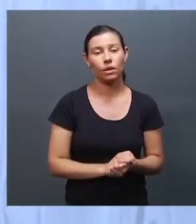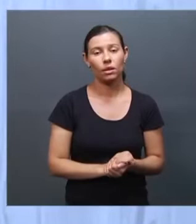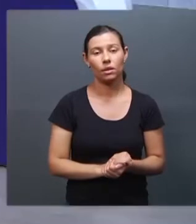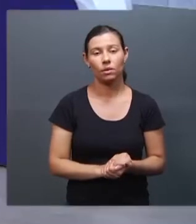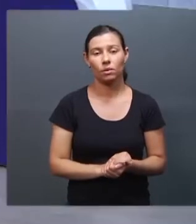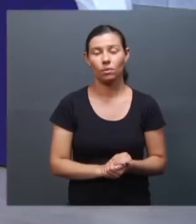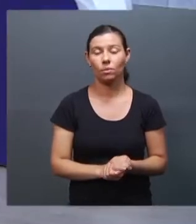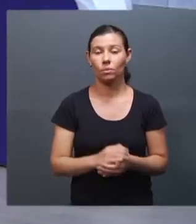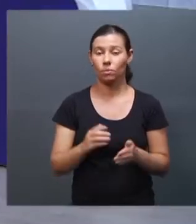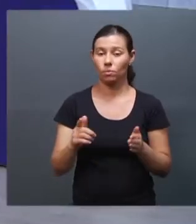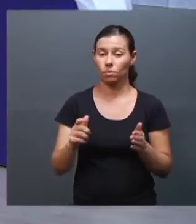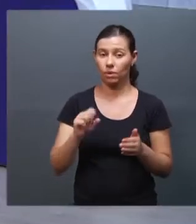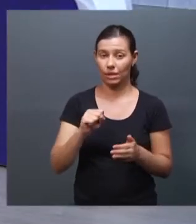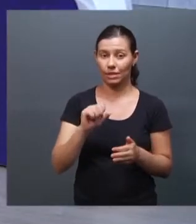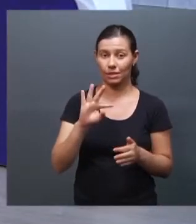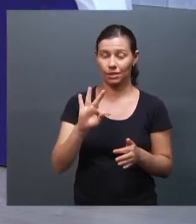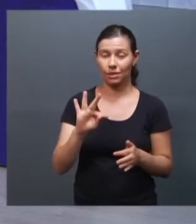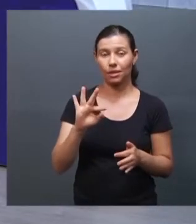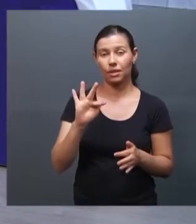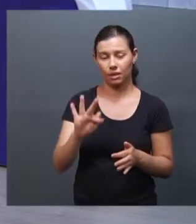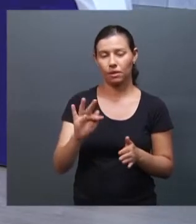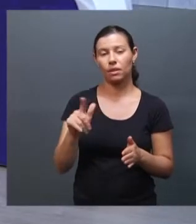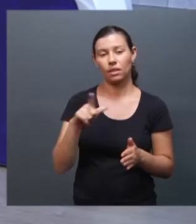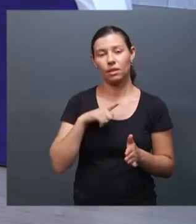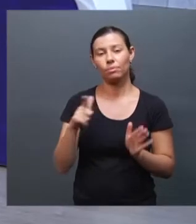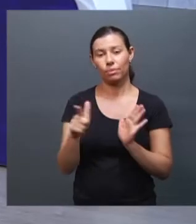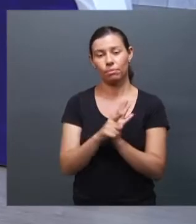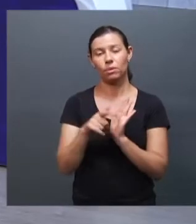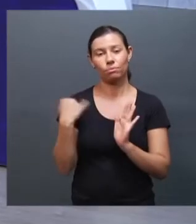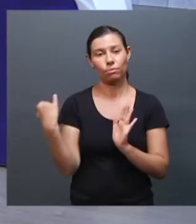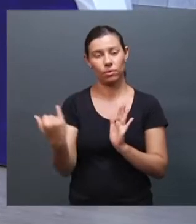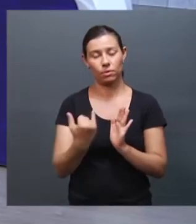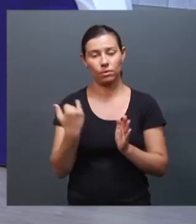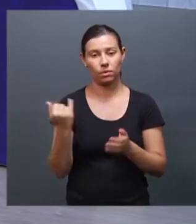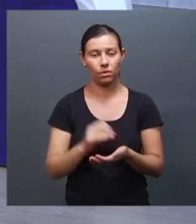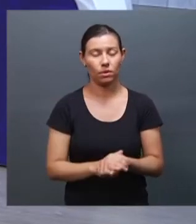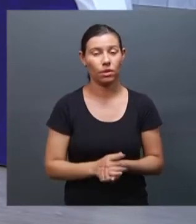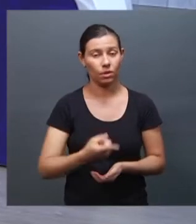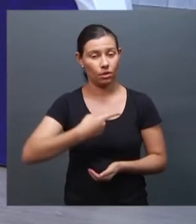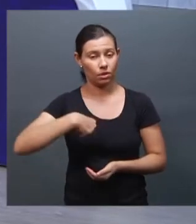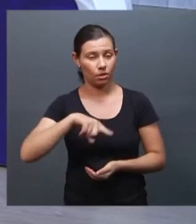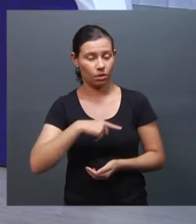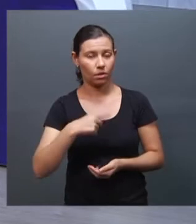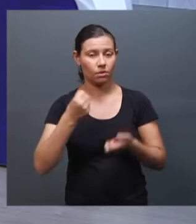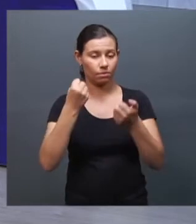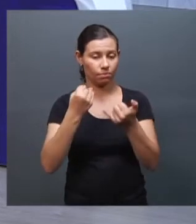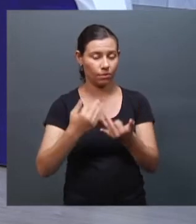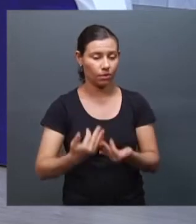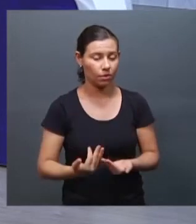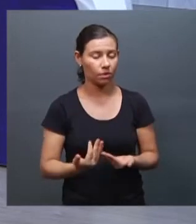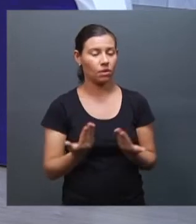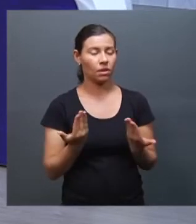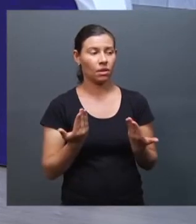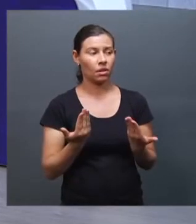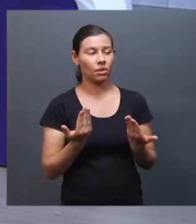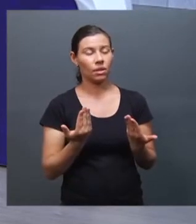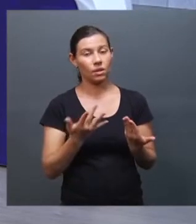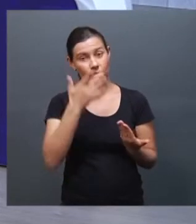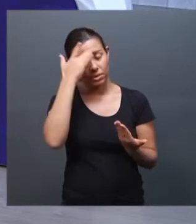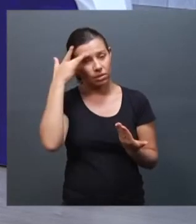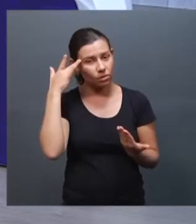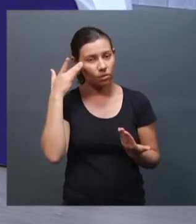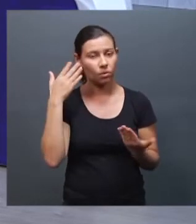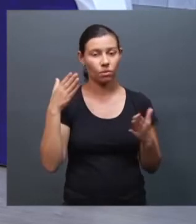sim Flávia a gente comentou que a sensação de insegurança aumentou para essas pessoas